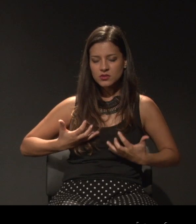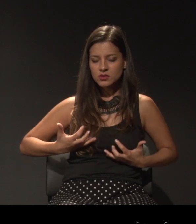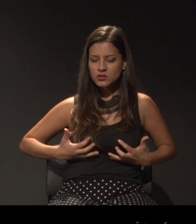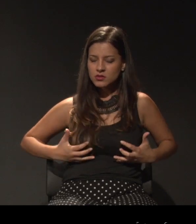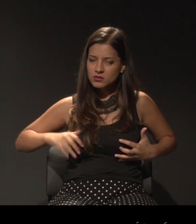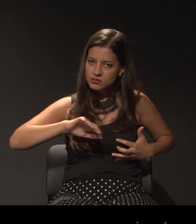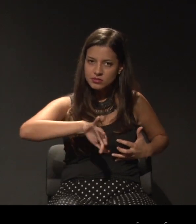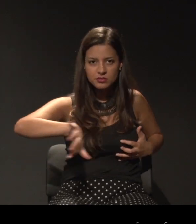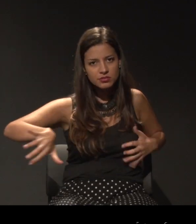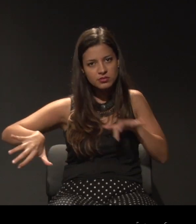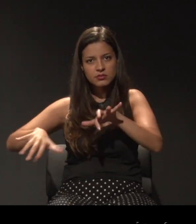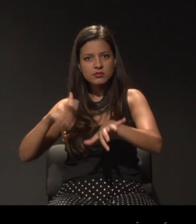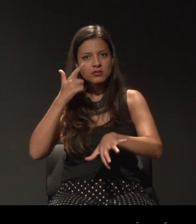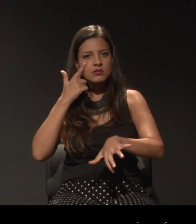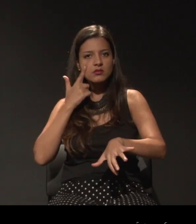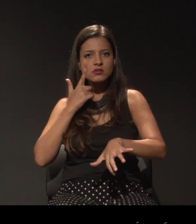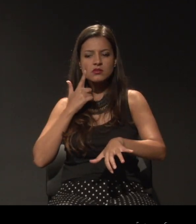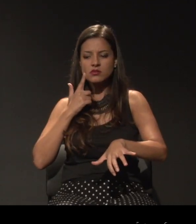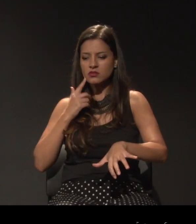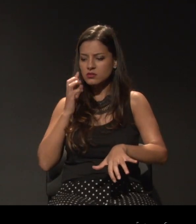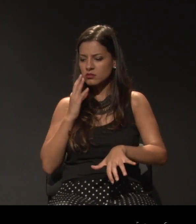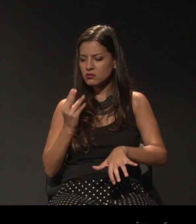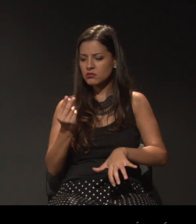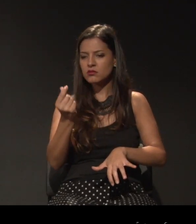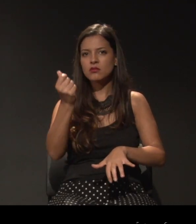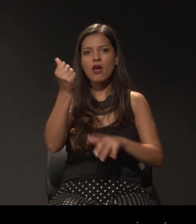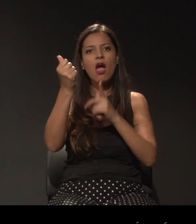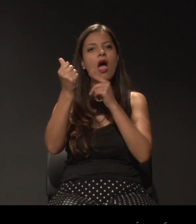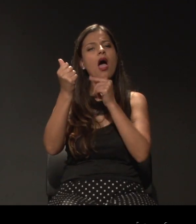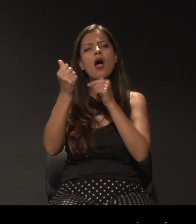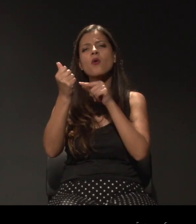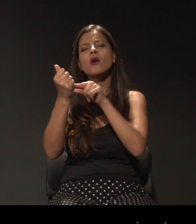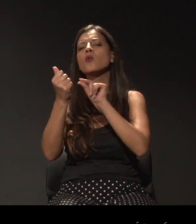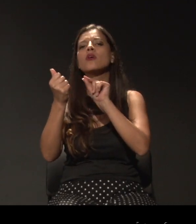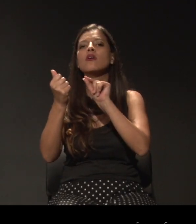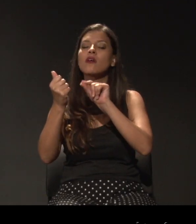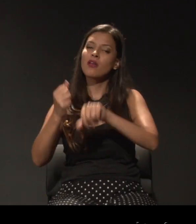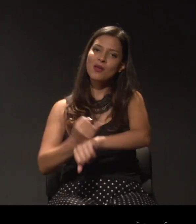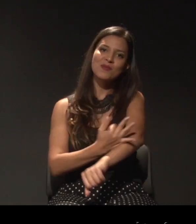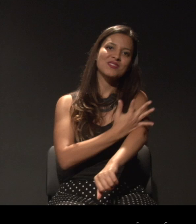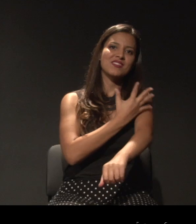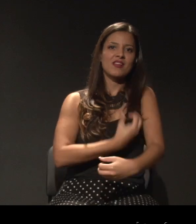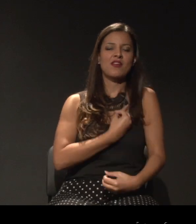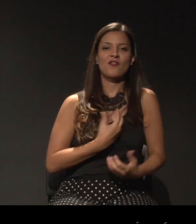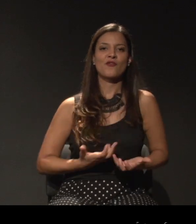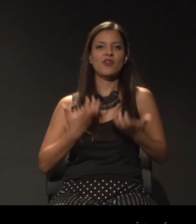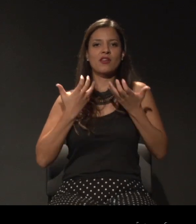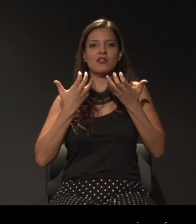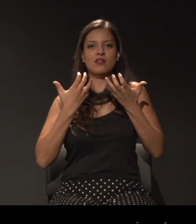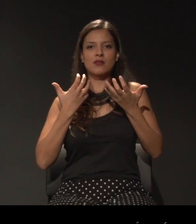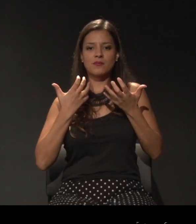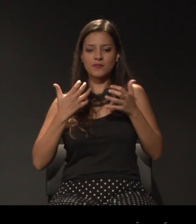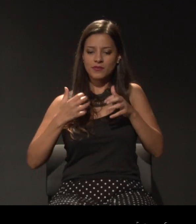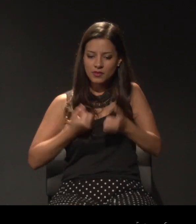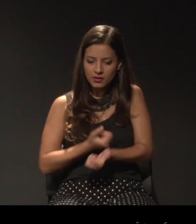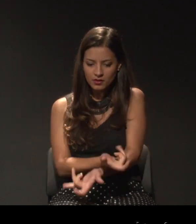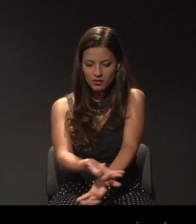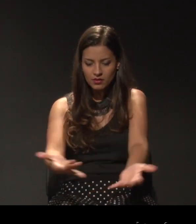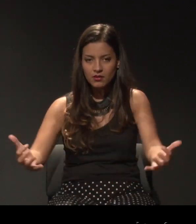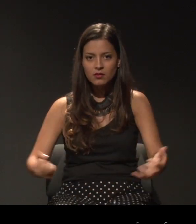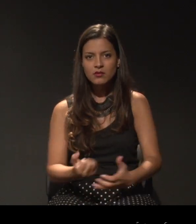Mas essa água, para mim, representa uma emoção e vida. É do chão que surge a ribalta.